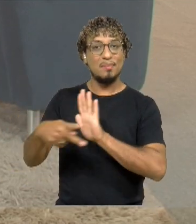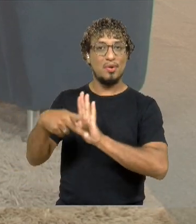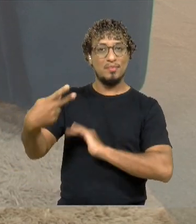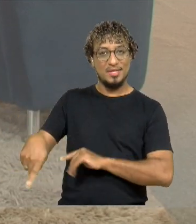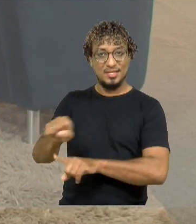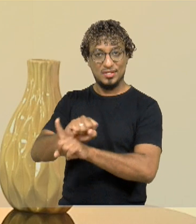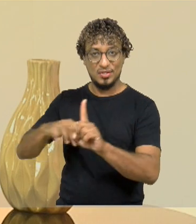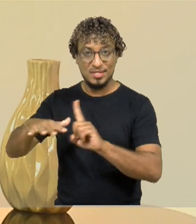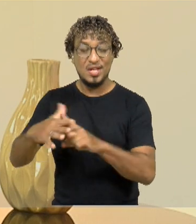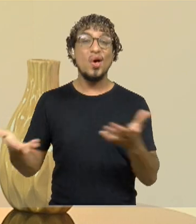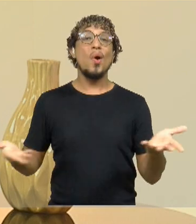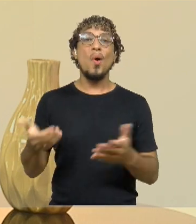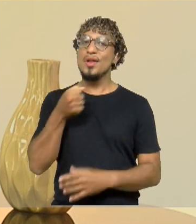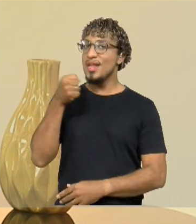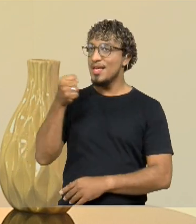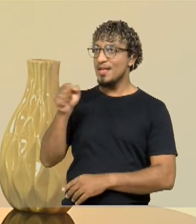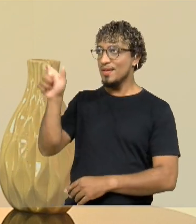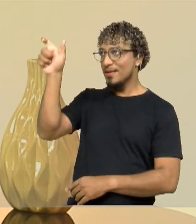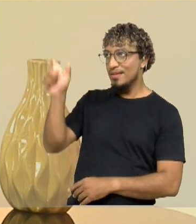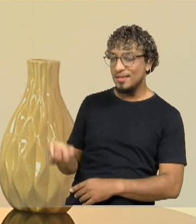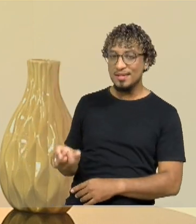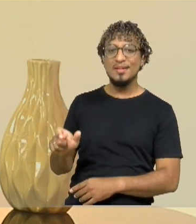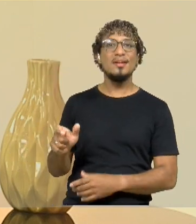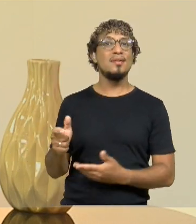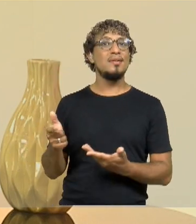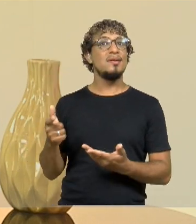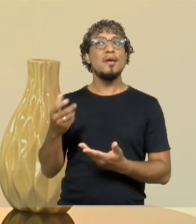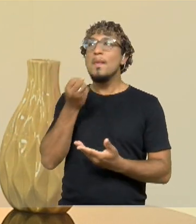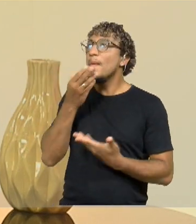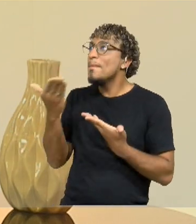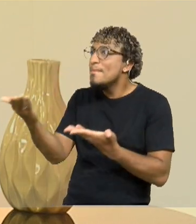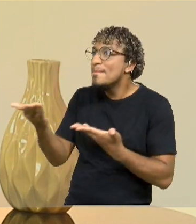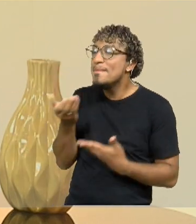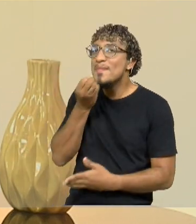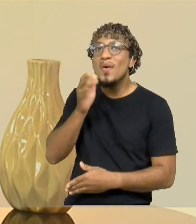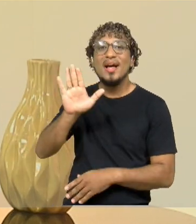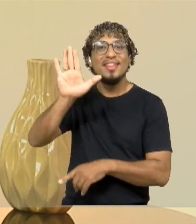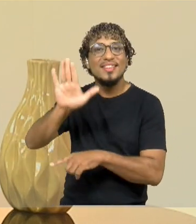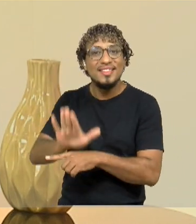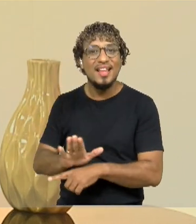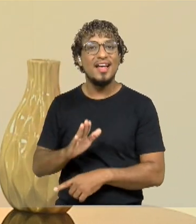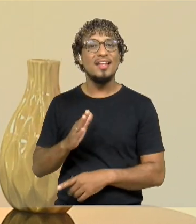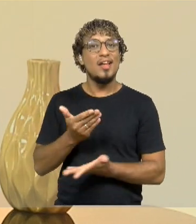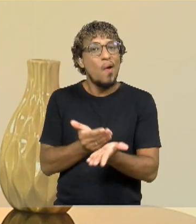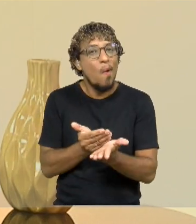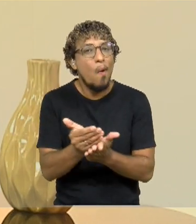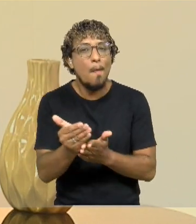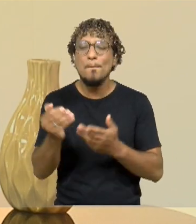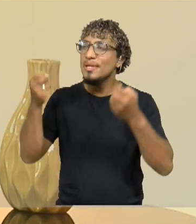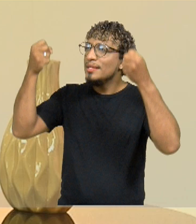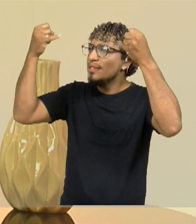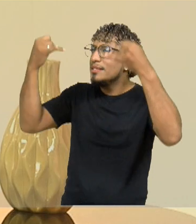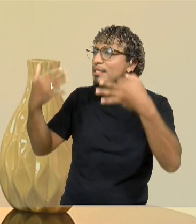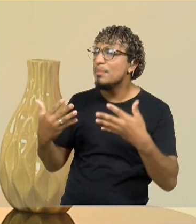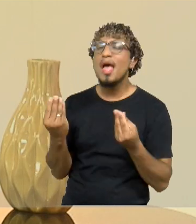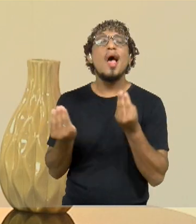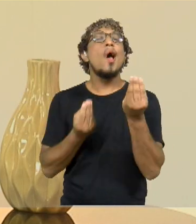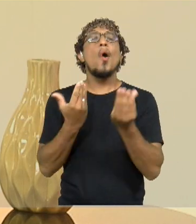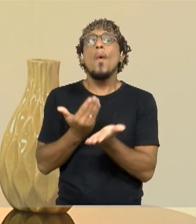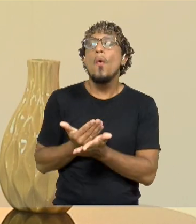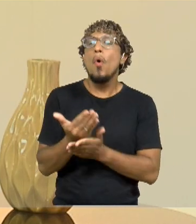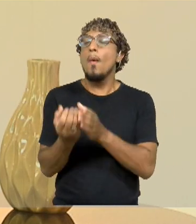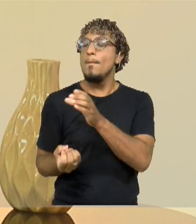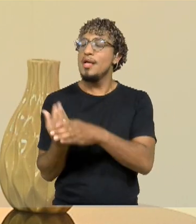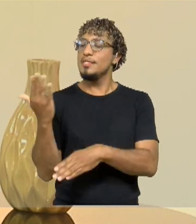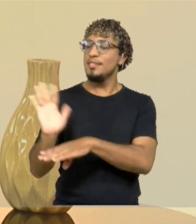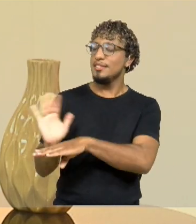ele é analista de cultura do Sesc. Boa tarde, é um prazer recebê-lo. Para a gente começar, eu queria que você me falasse um pouquinho de como é que nasce o Cinema